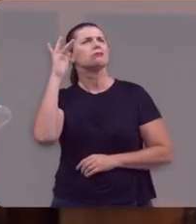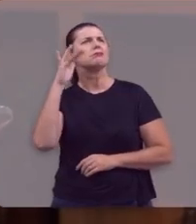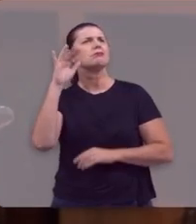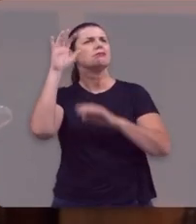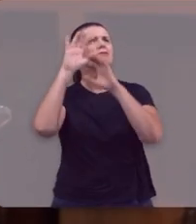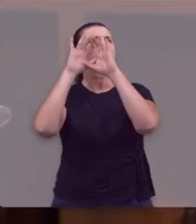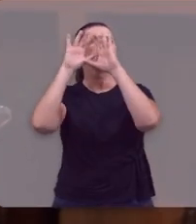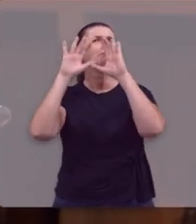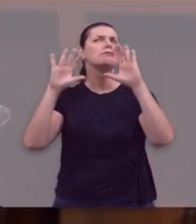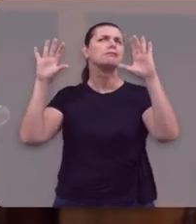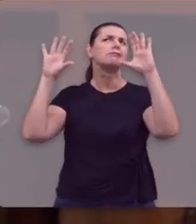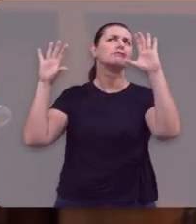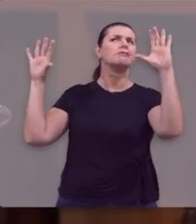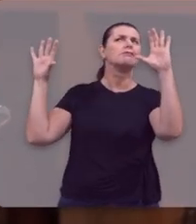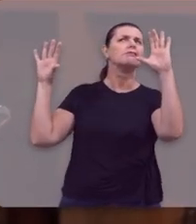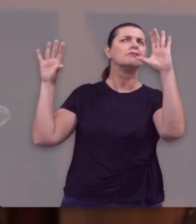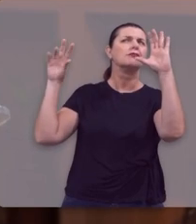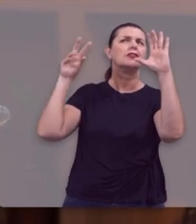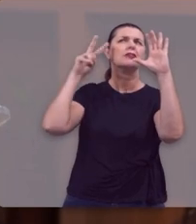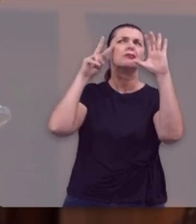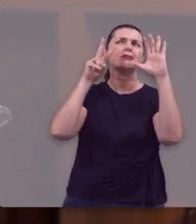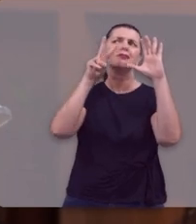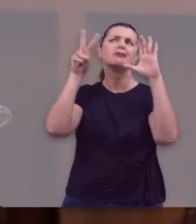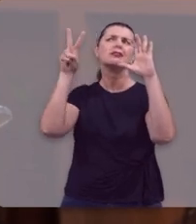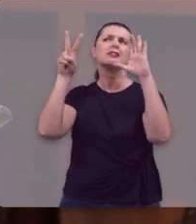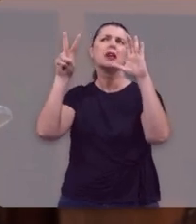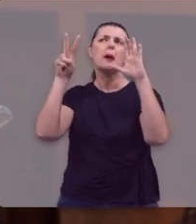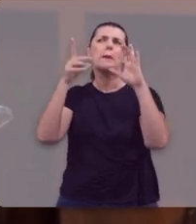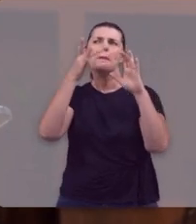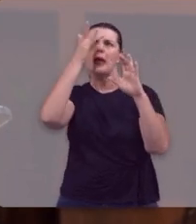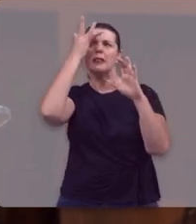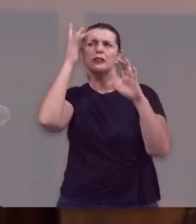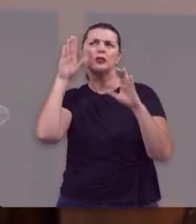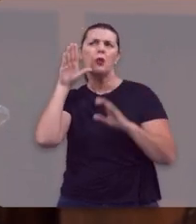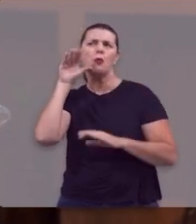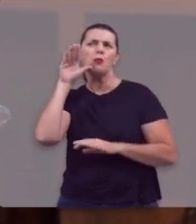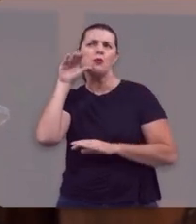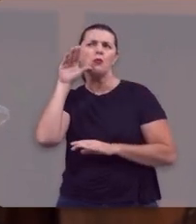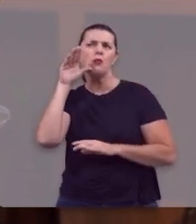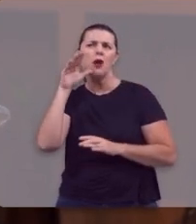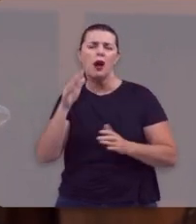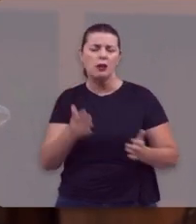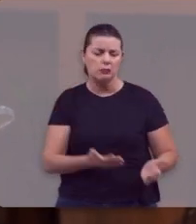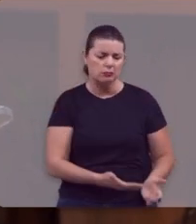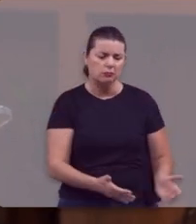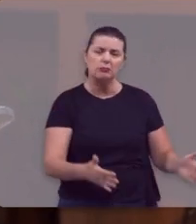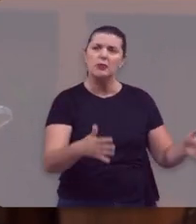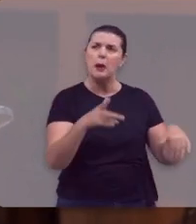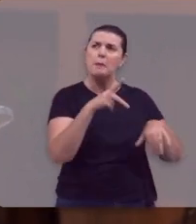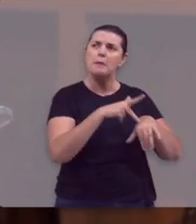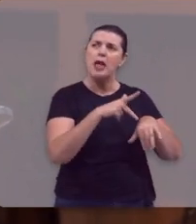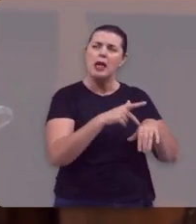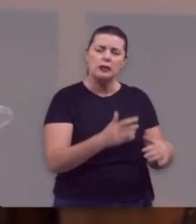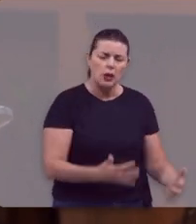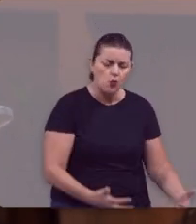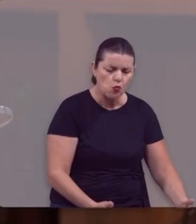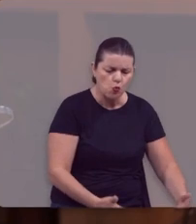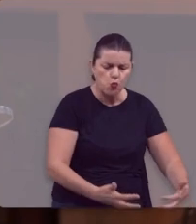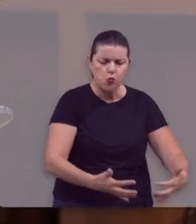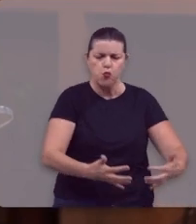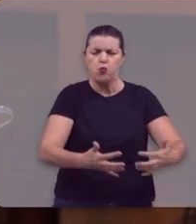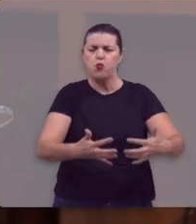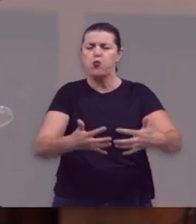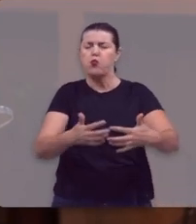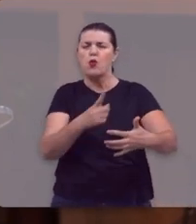e eu fico imaginando a cena destes serventes levando aquelas seis talhas